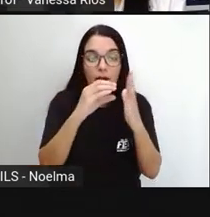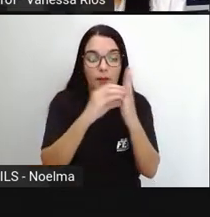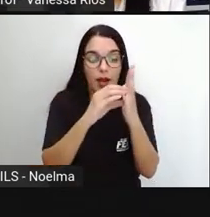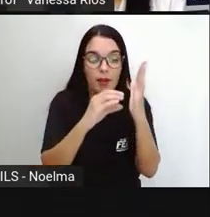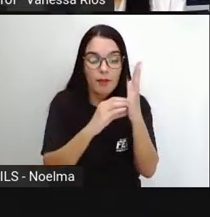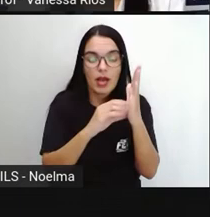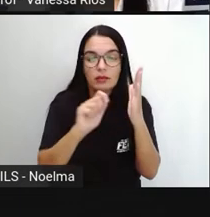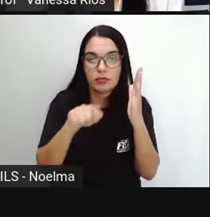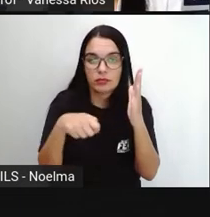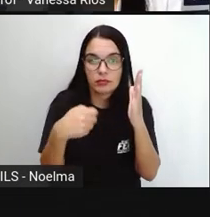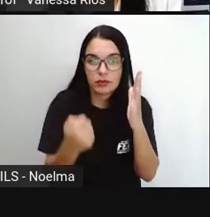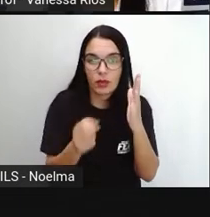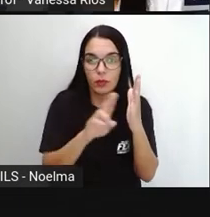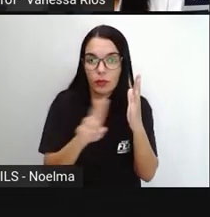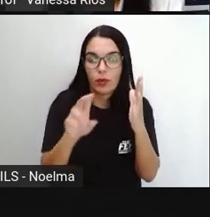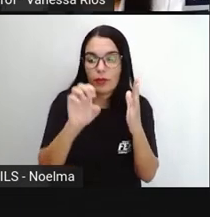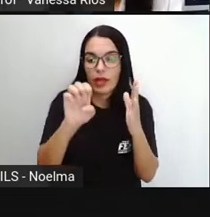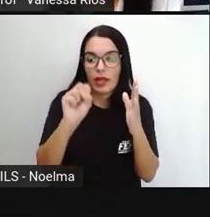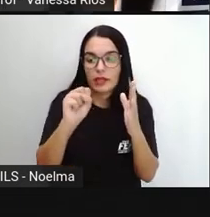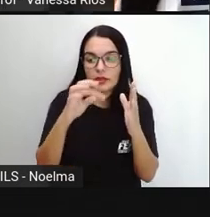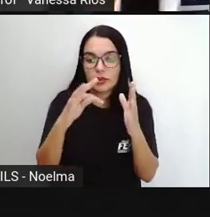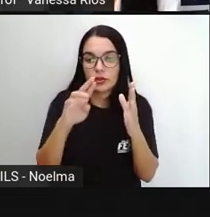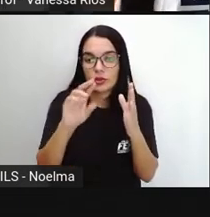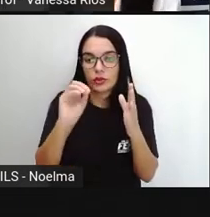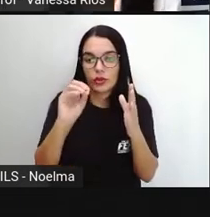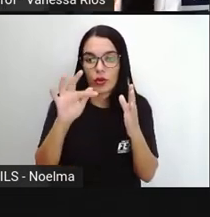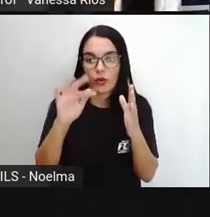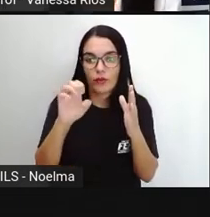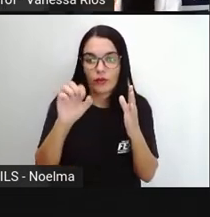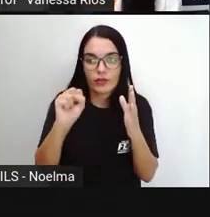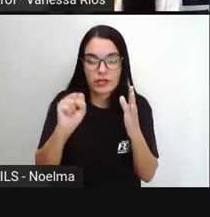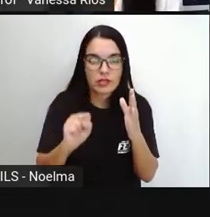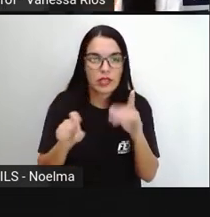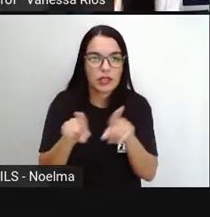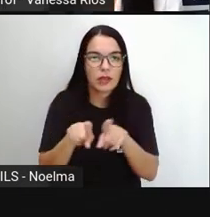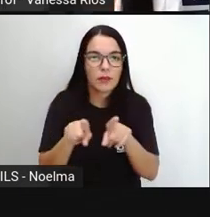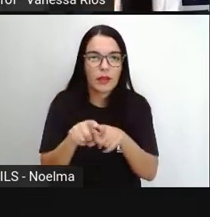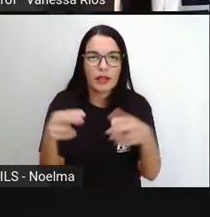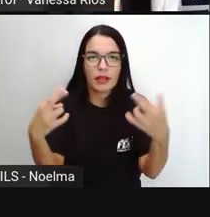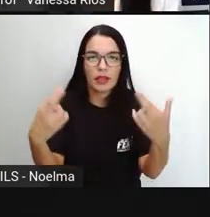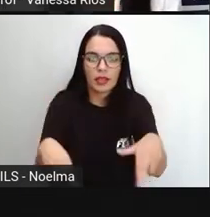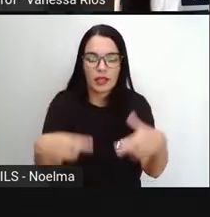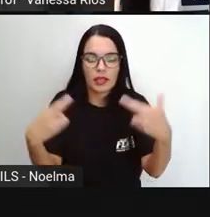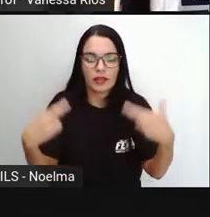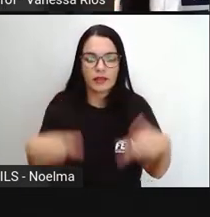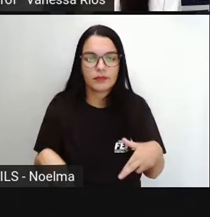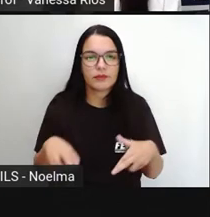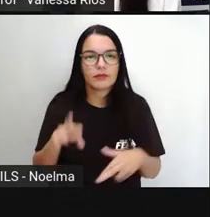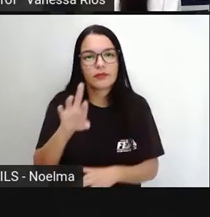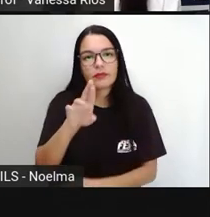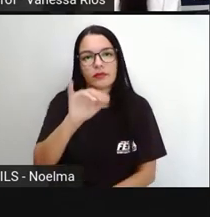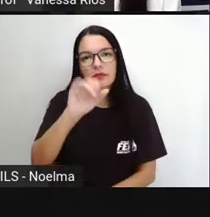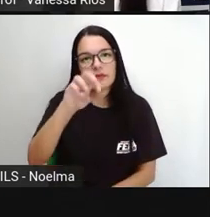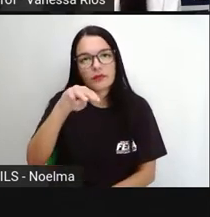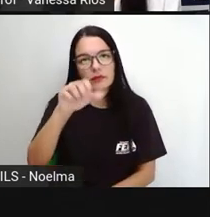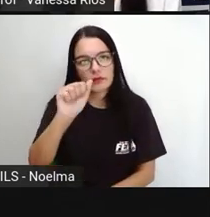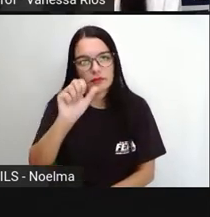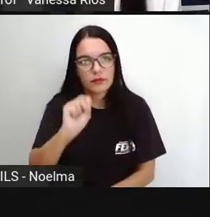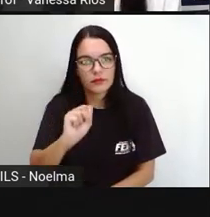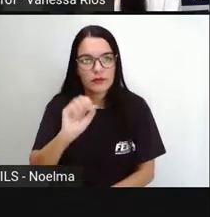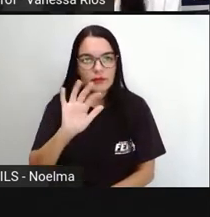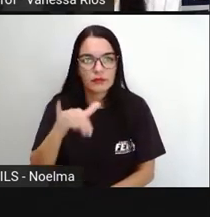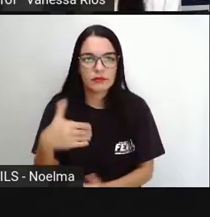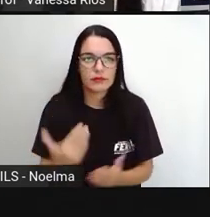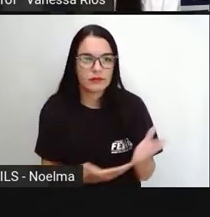além disso, apresentam rima e ritmo. E aí é sobre essas características do